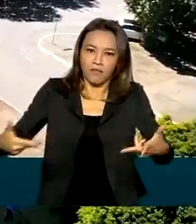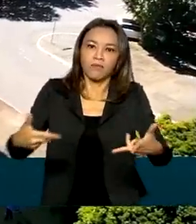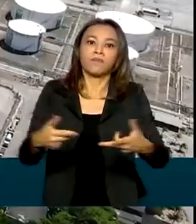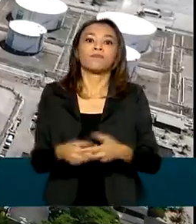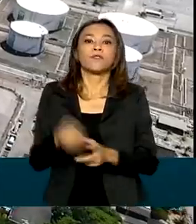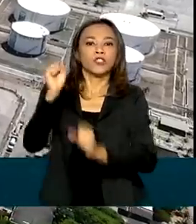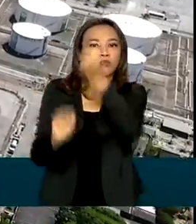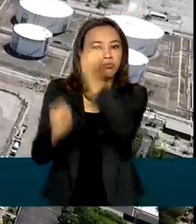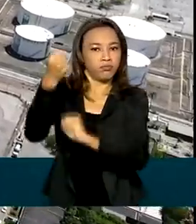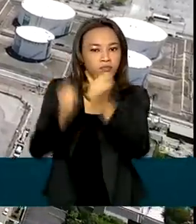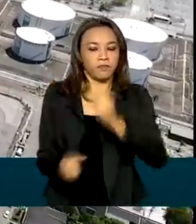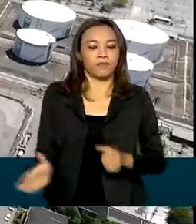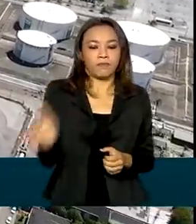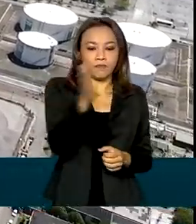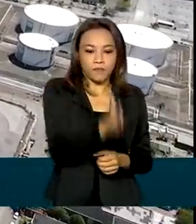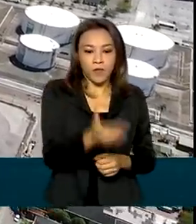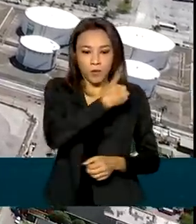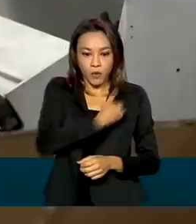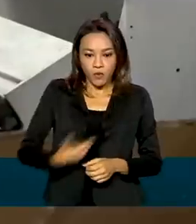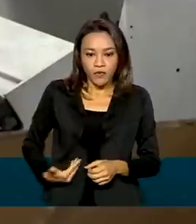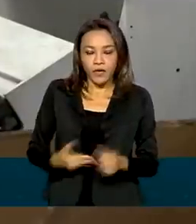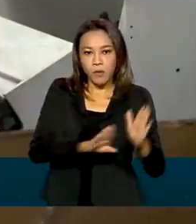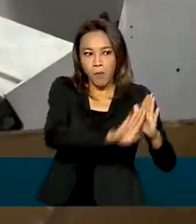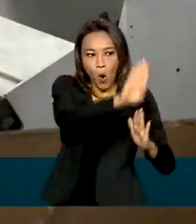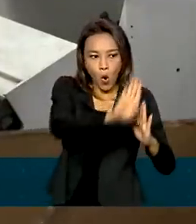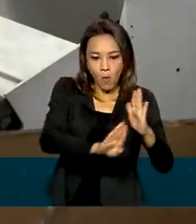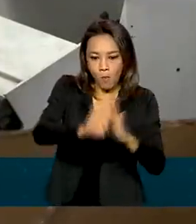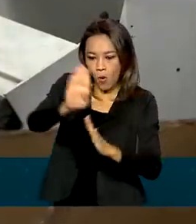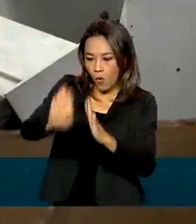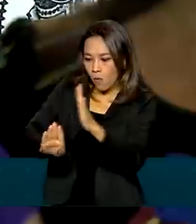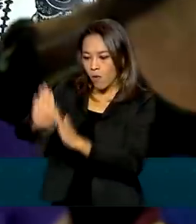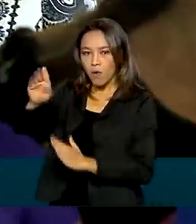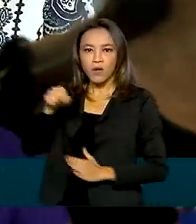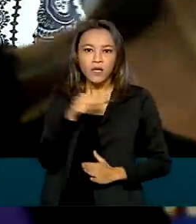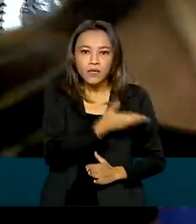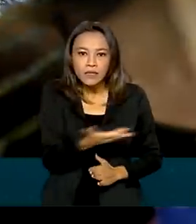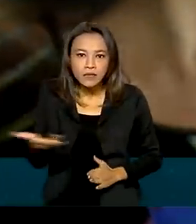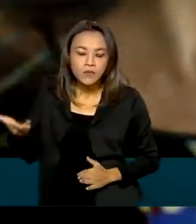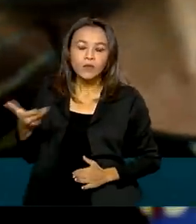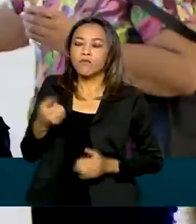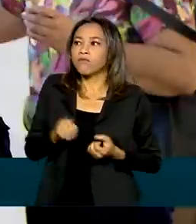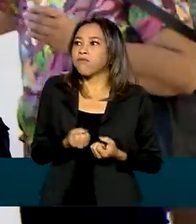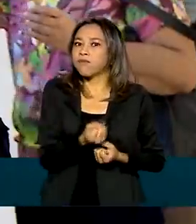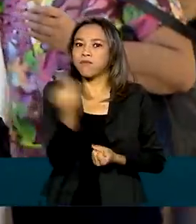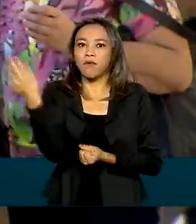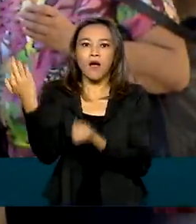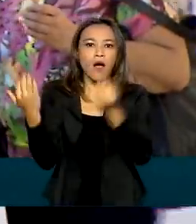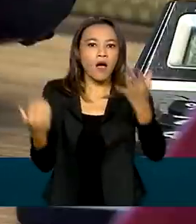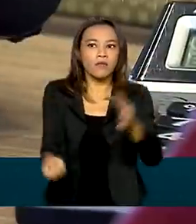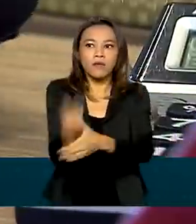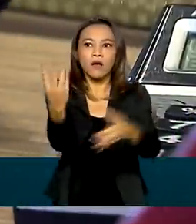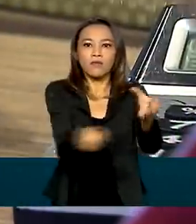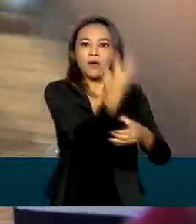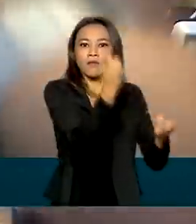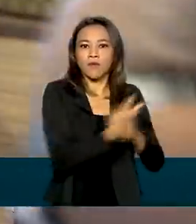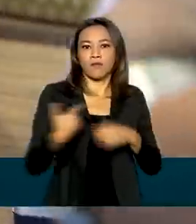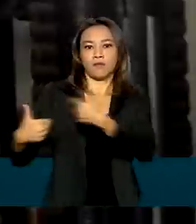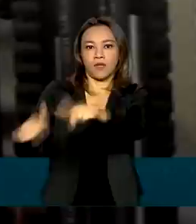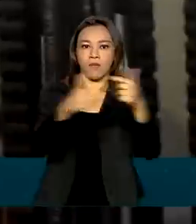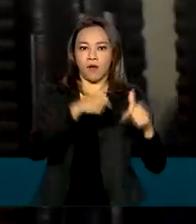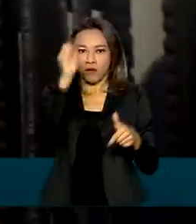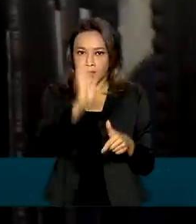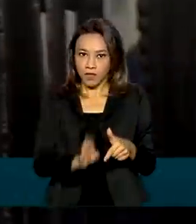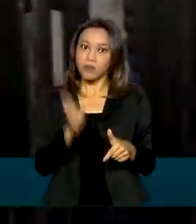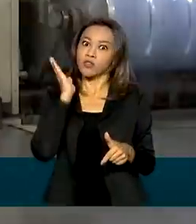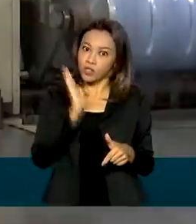governo, a sequência de recordes históricos deve gerar milhões de empregos no país, já que está confirmada